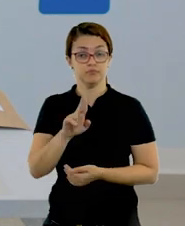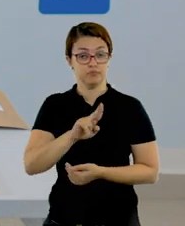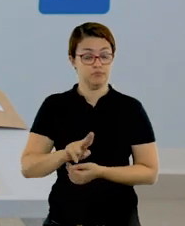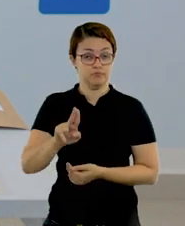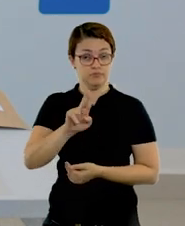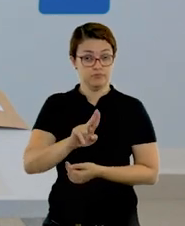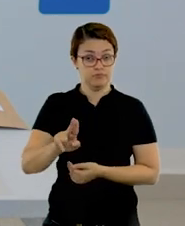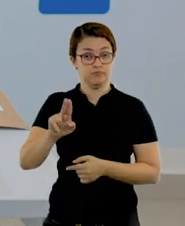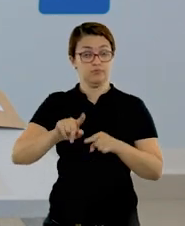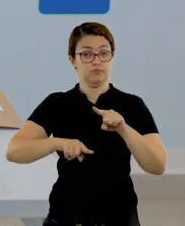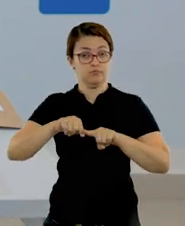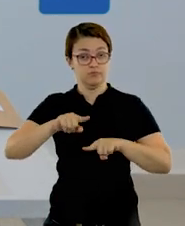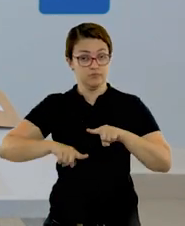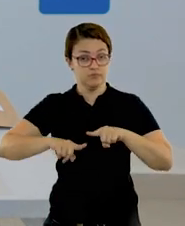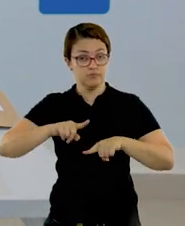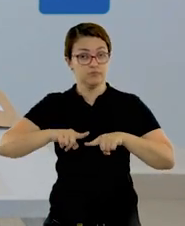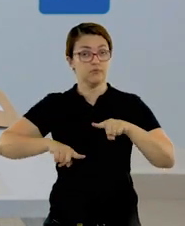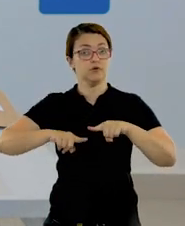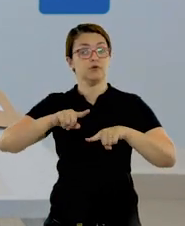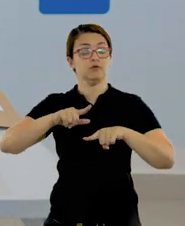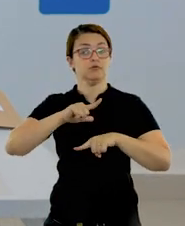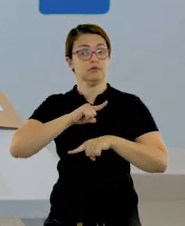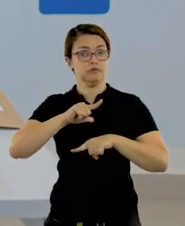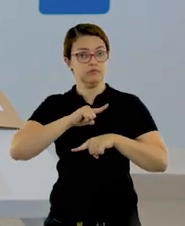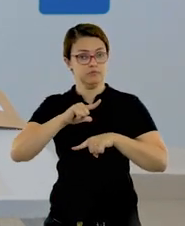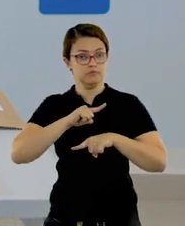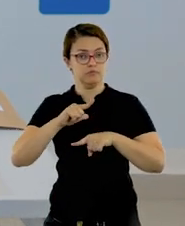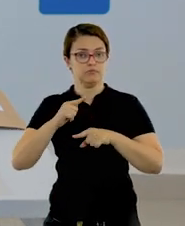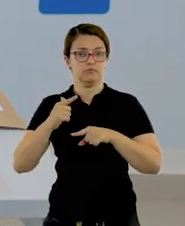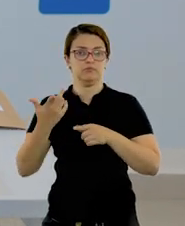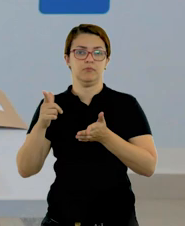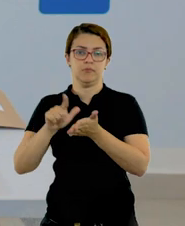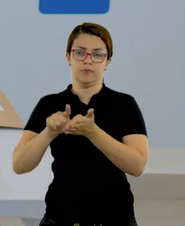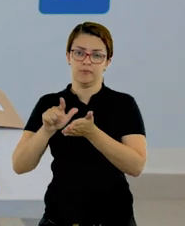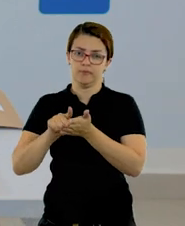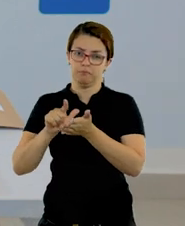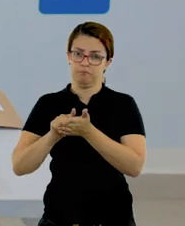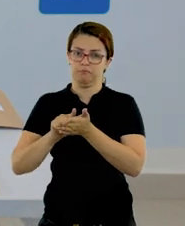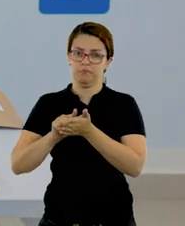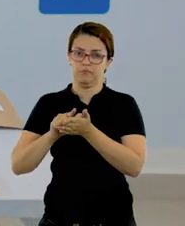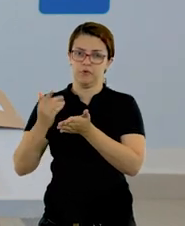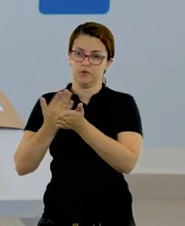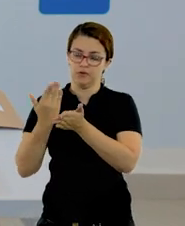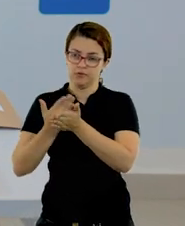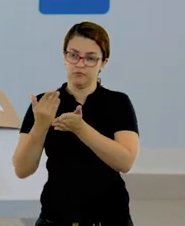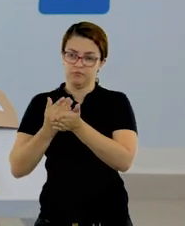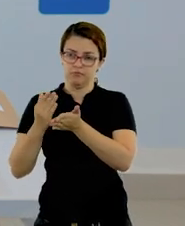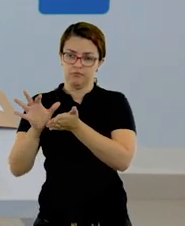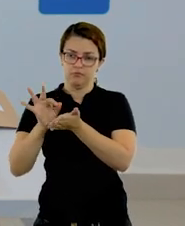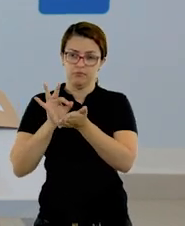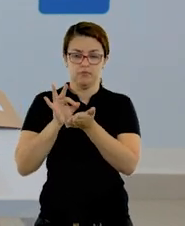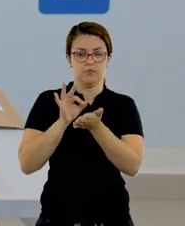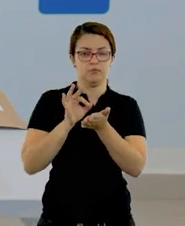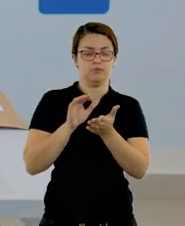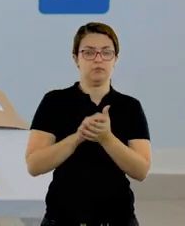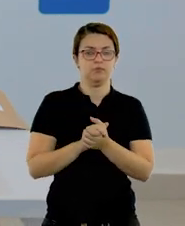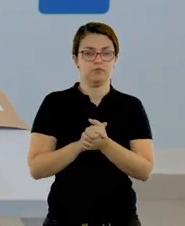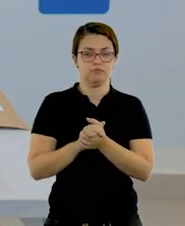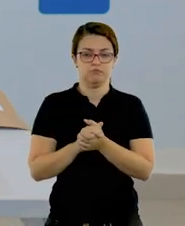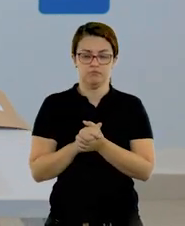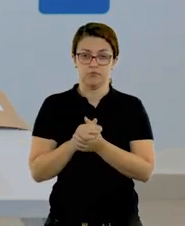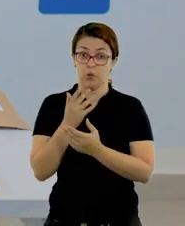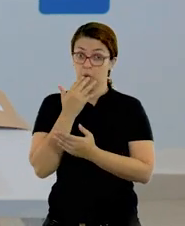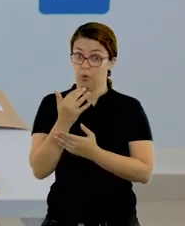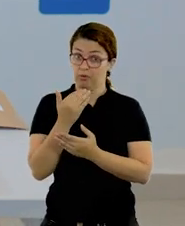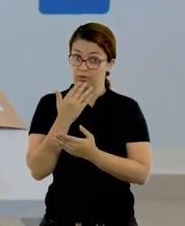usando o material que vocês já têm, que pode ser uma folha de caderno, com esses recortes de